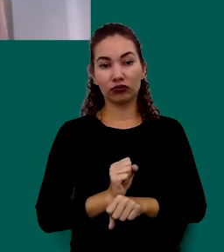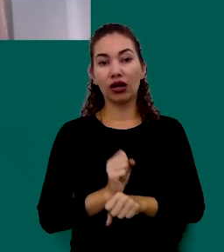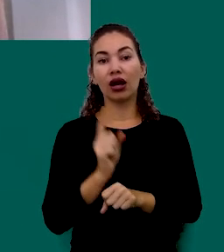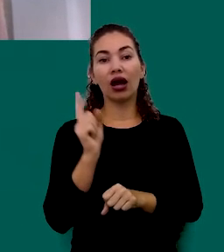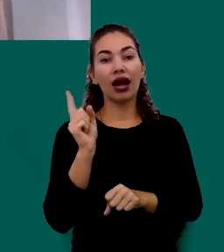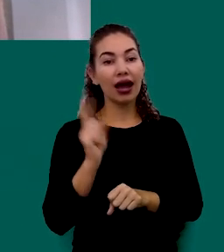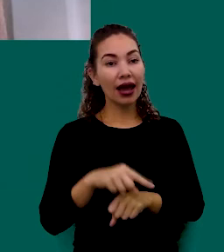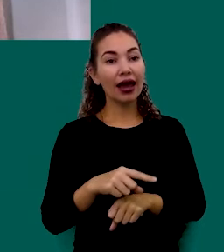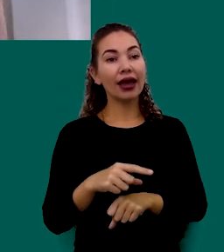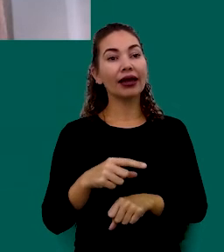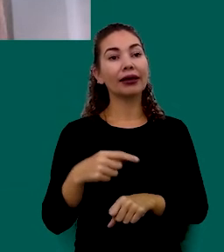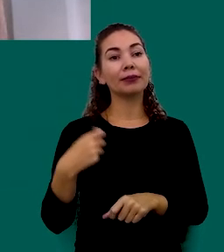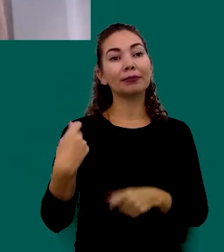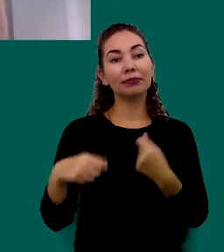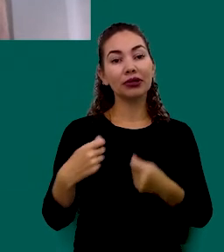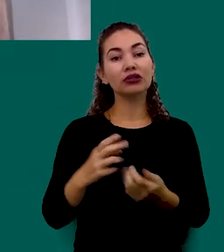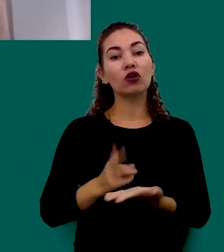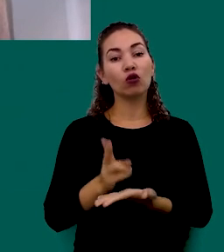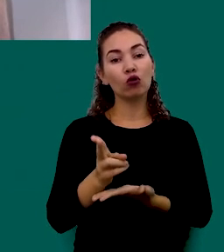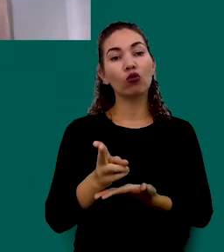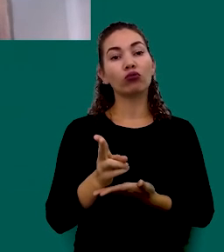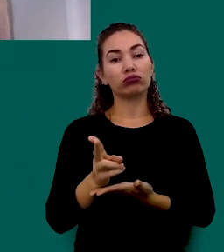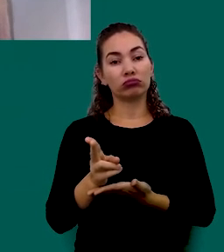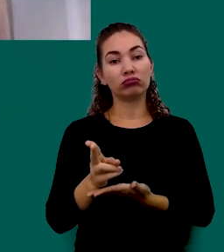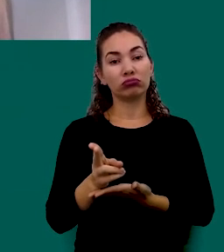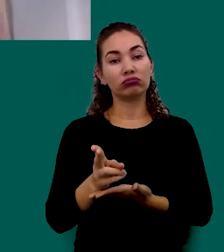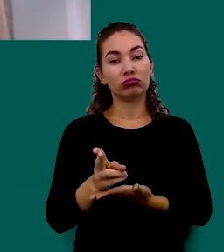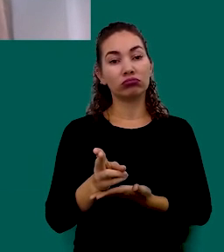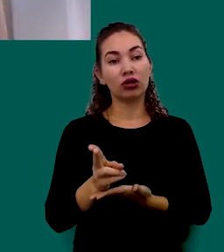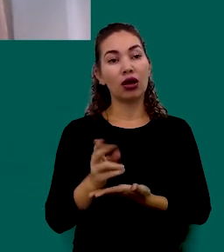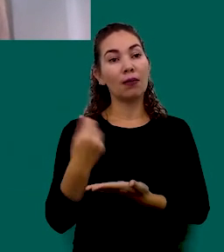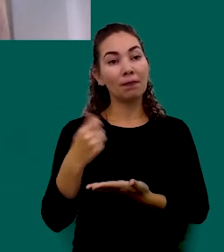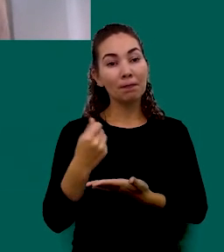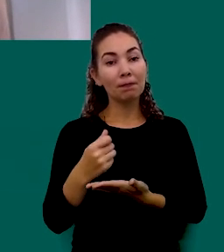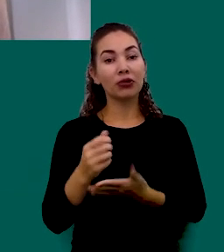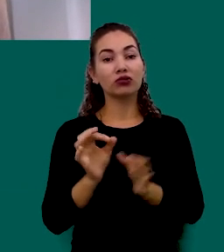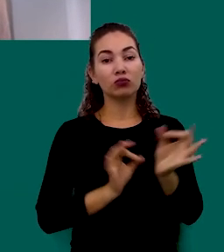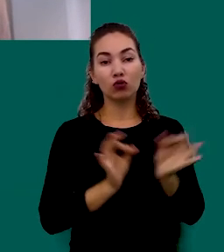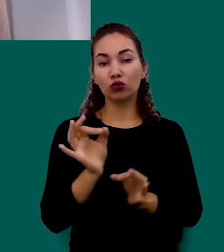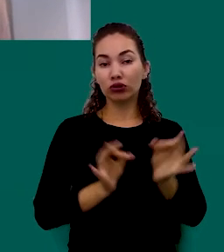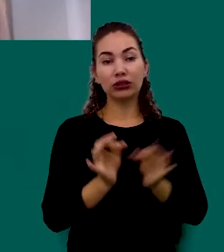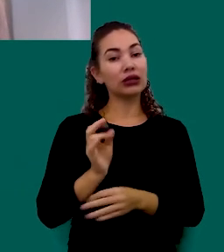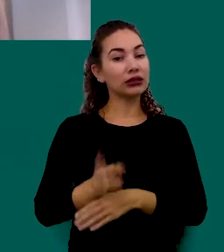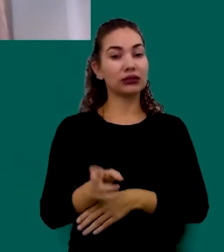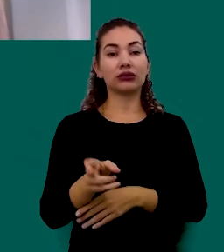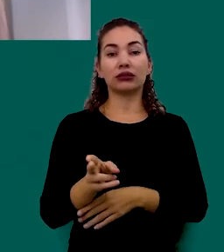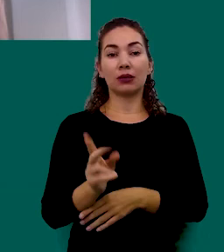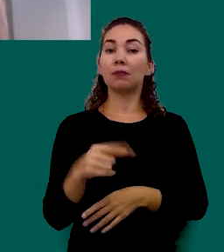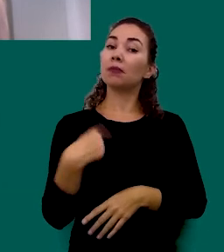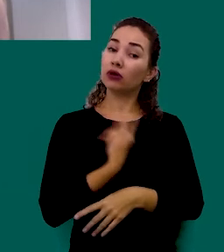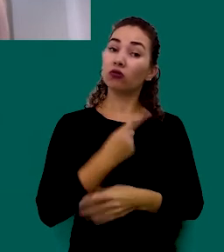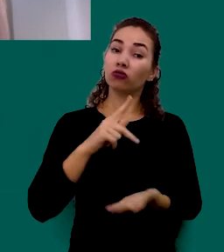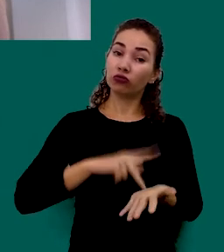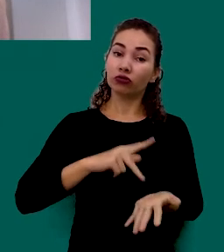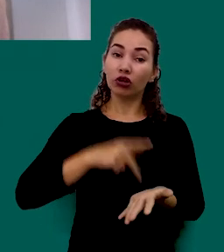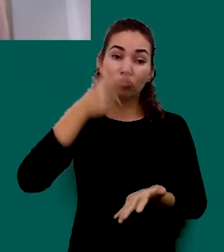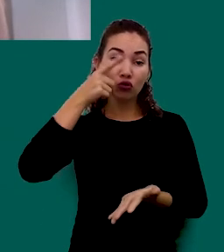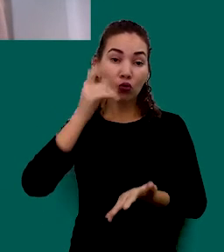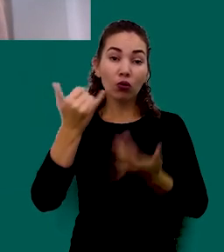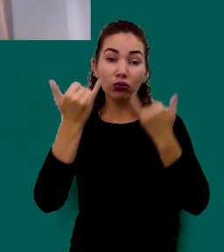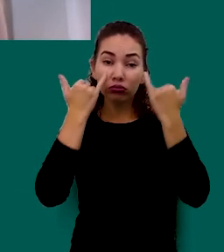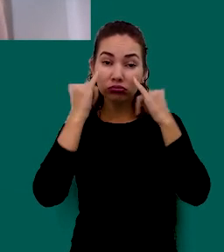Ele Tem Que Ser Mantido Regularmente Nós Temos Que Atualizá-lo Constantemente Para Que De Fato Ele Seja